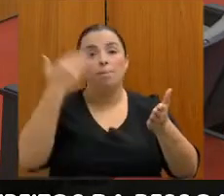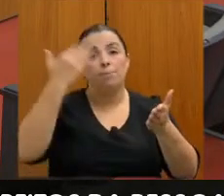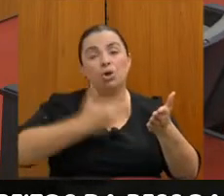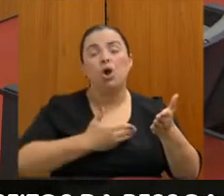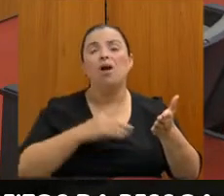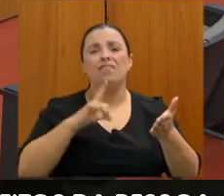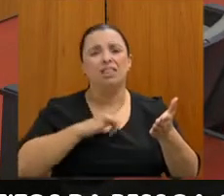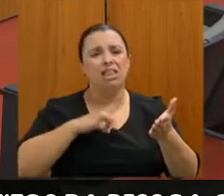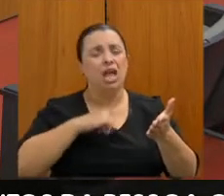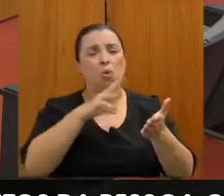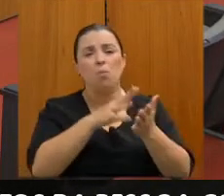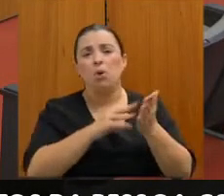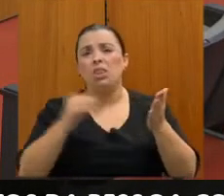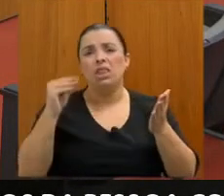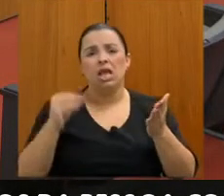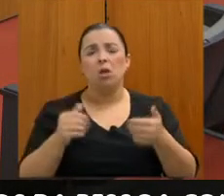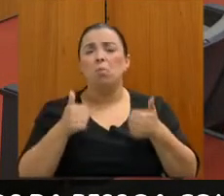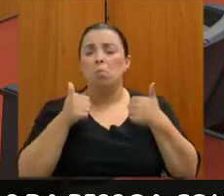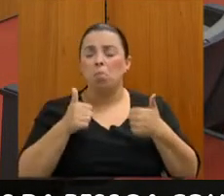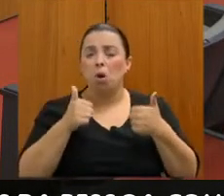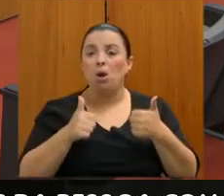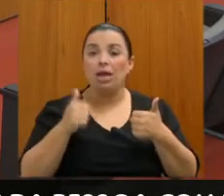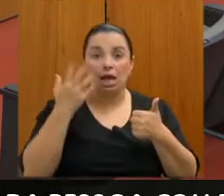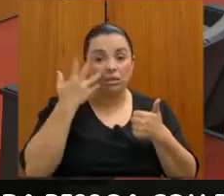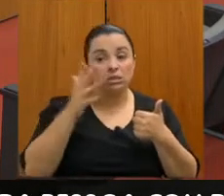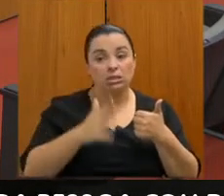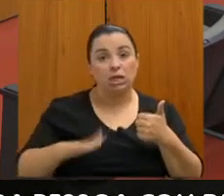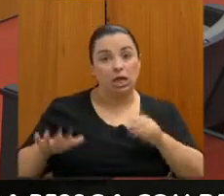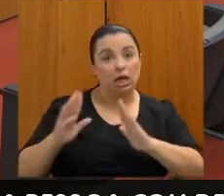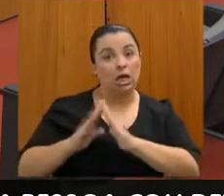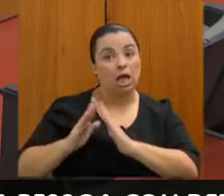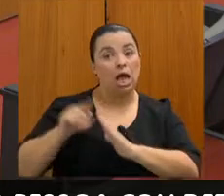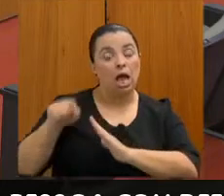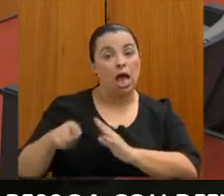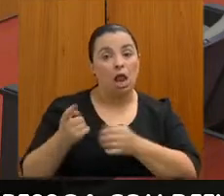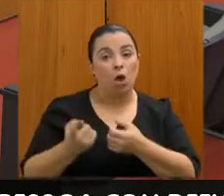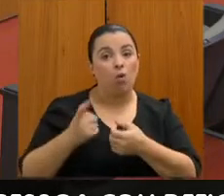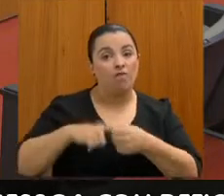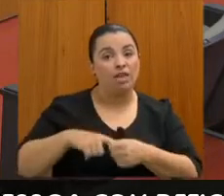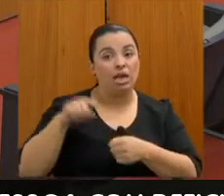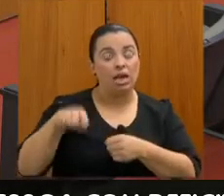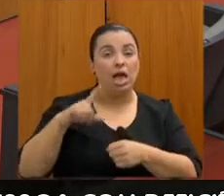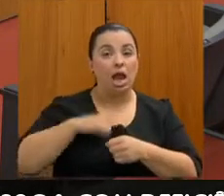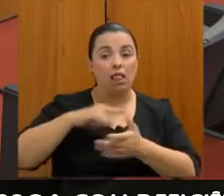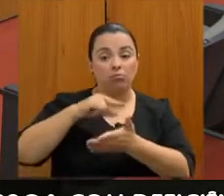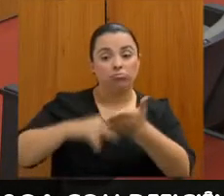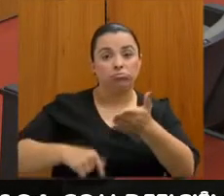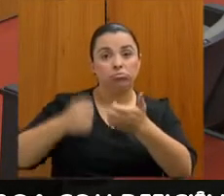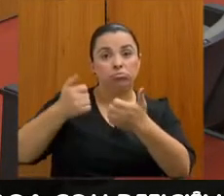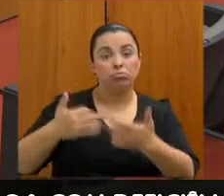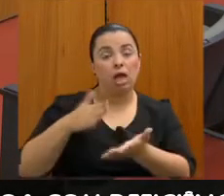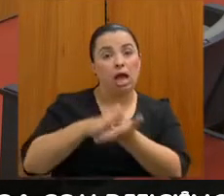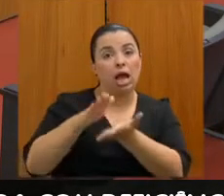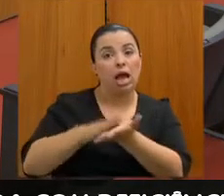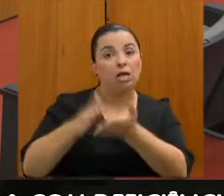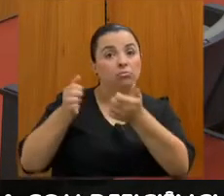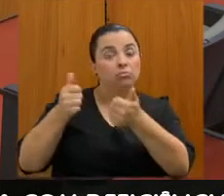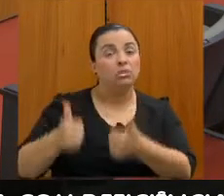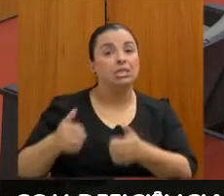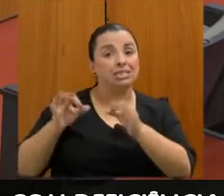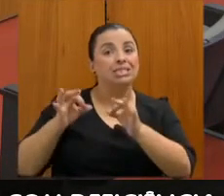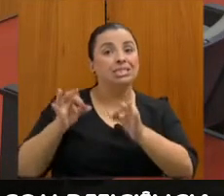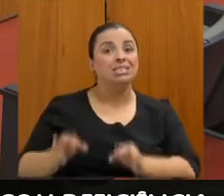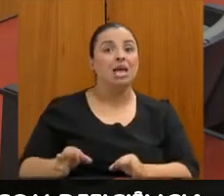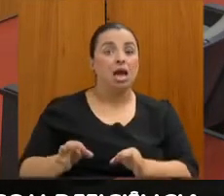um modelo de sucesso que as creches aqui são conveniadas, porque são creches da iniciativa privada, são associações